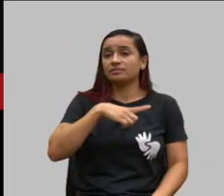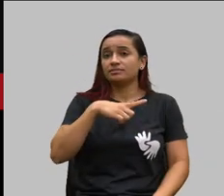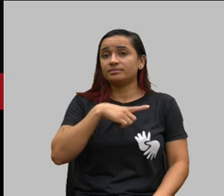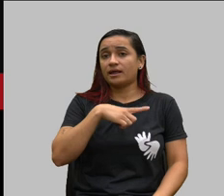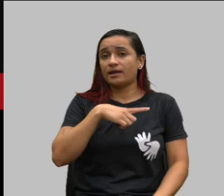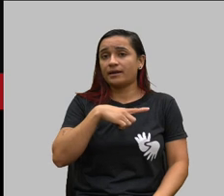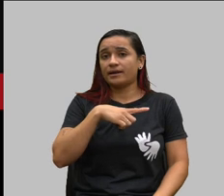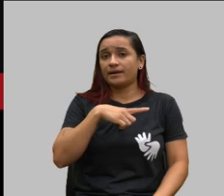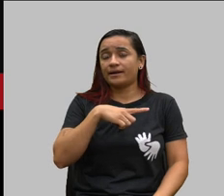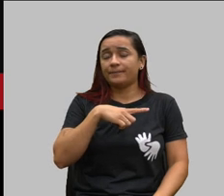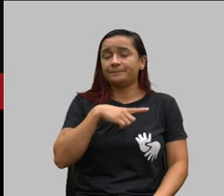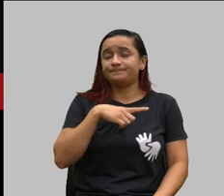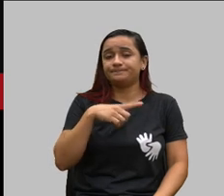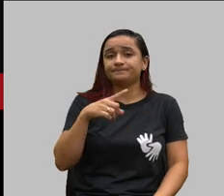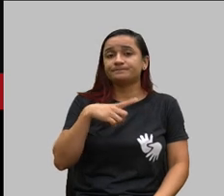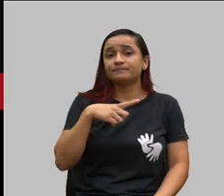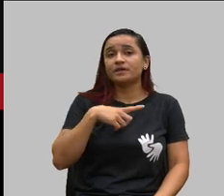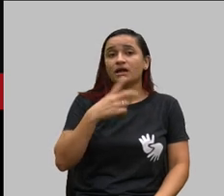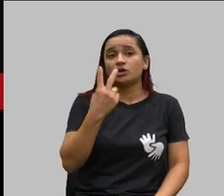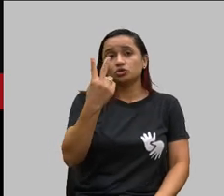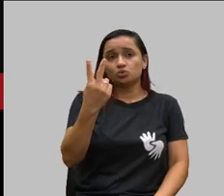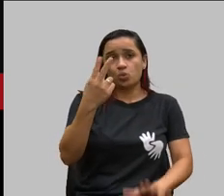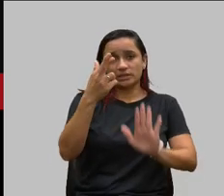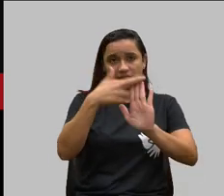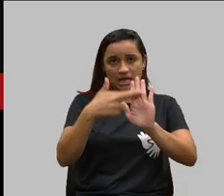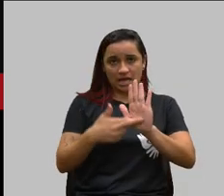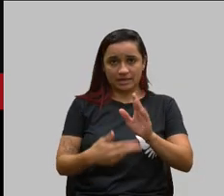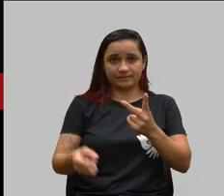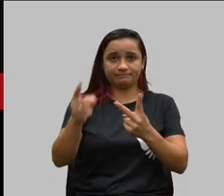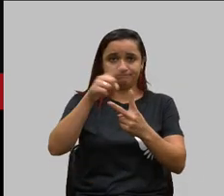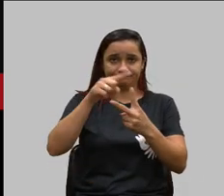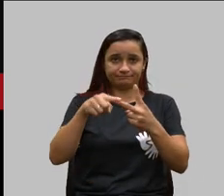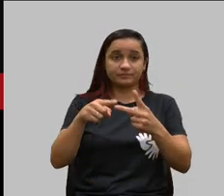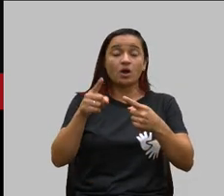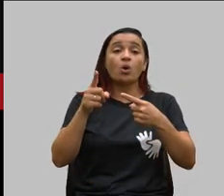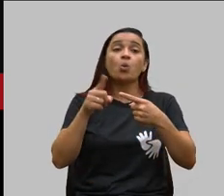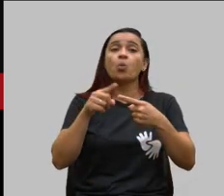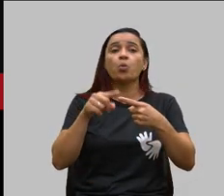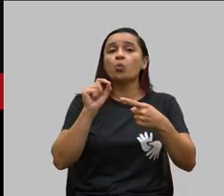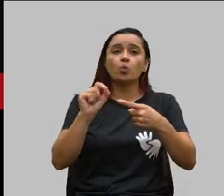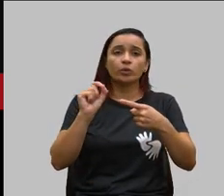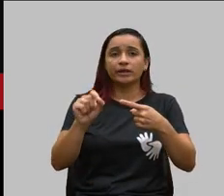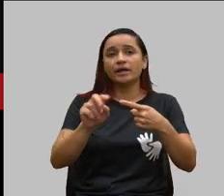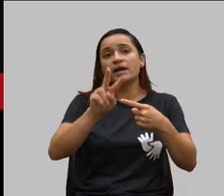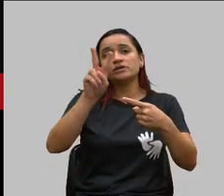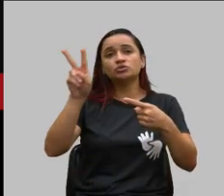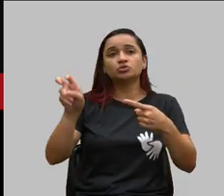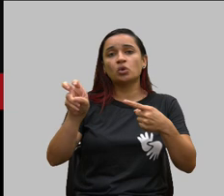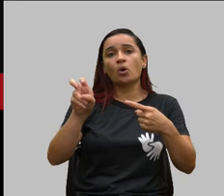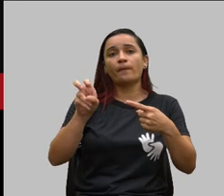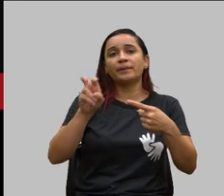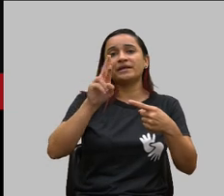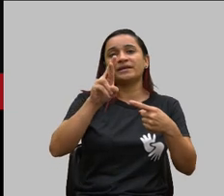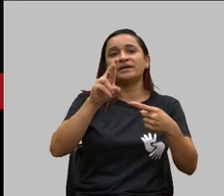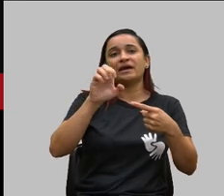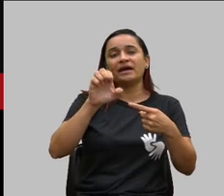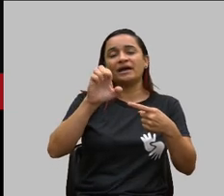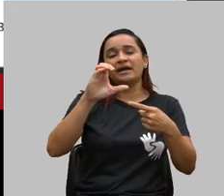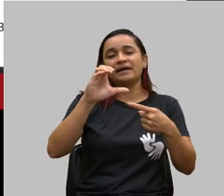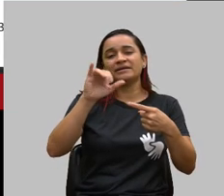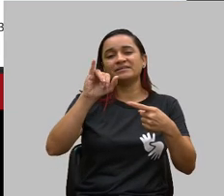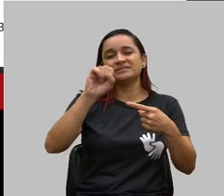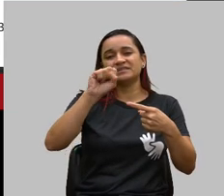a gente tem duas normas na verdade uma relacionada a rescisão dos contratos